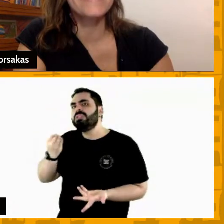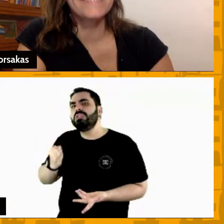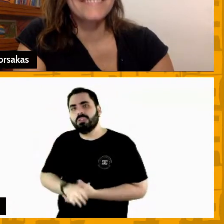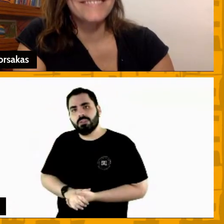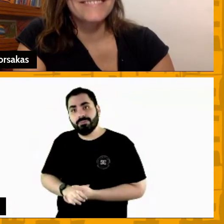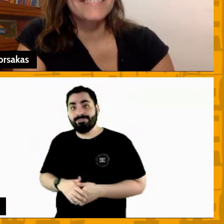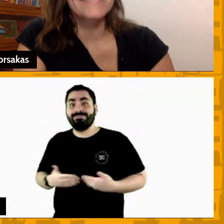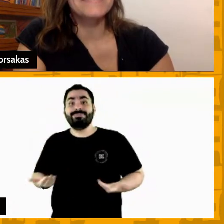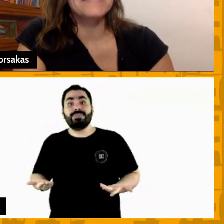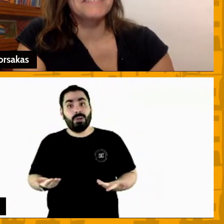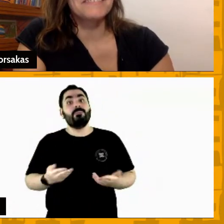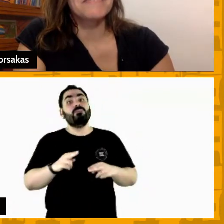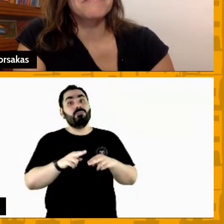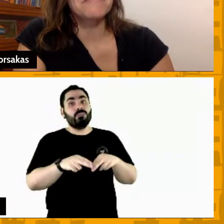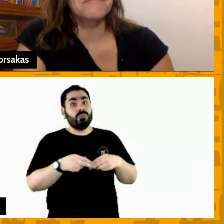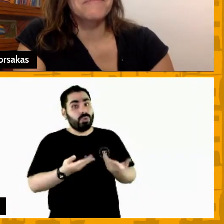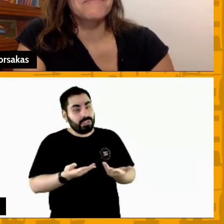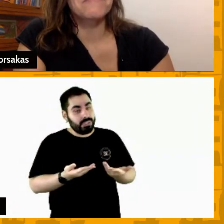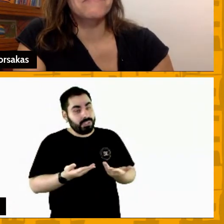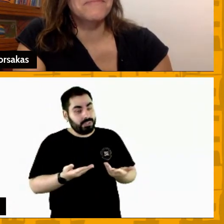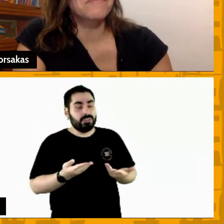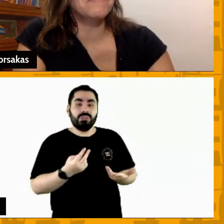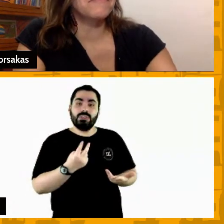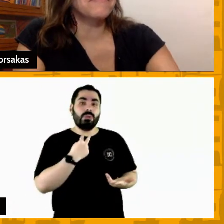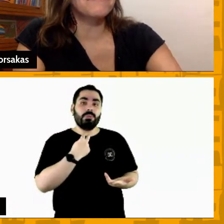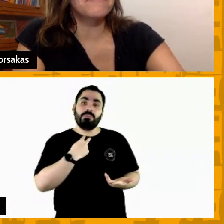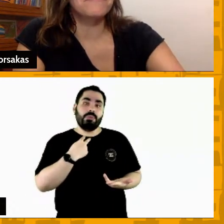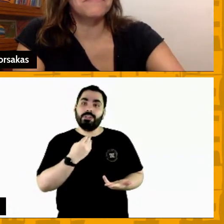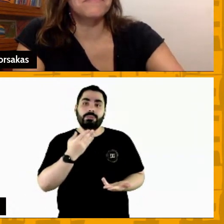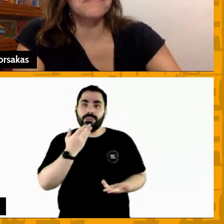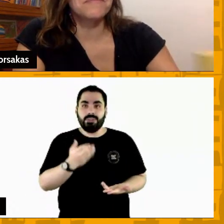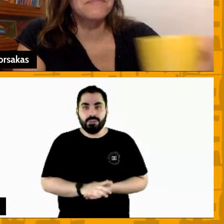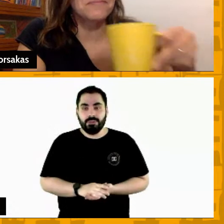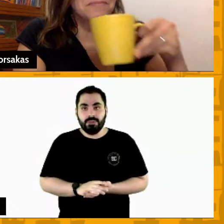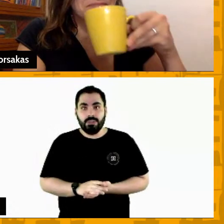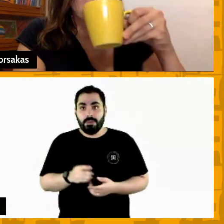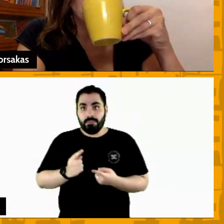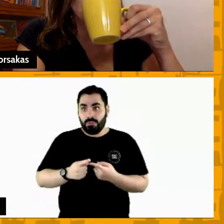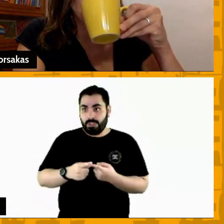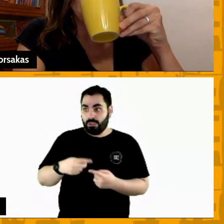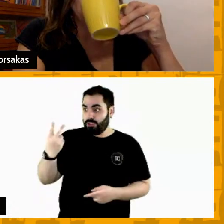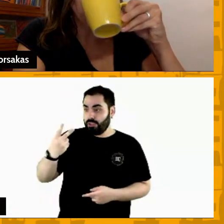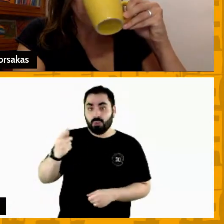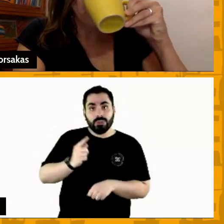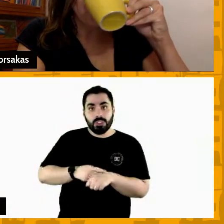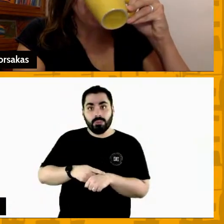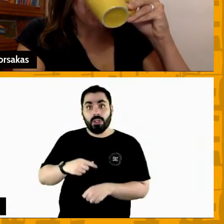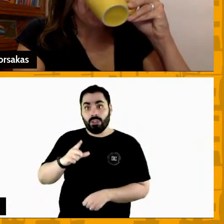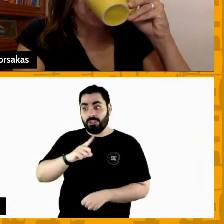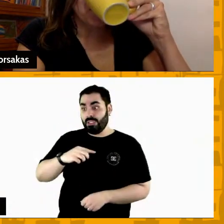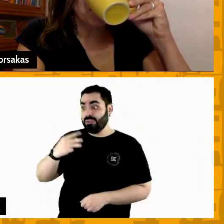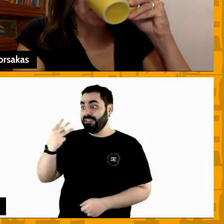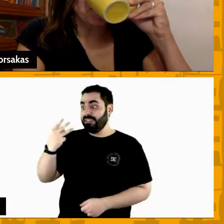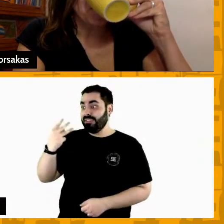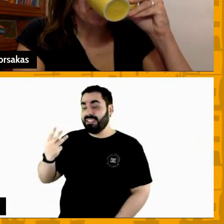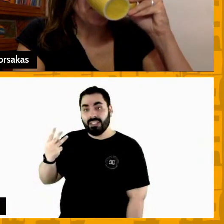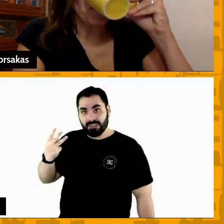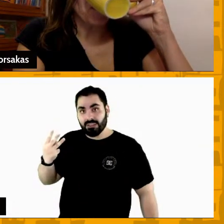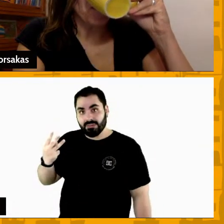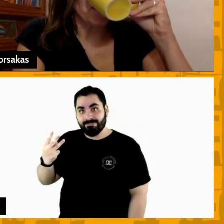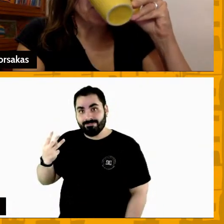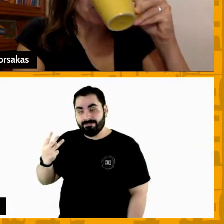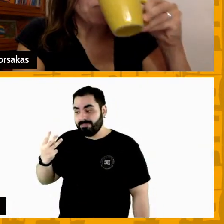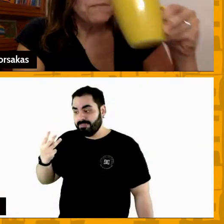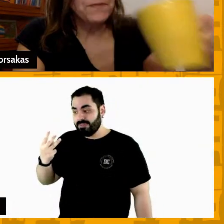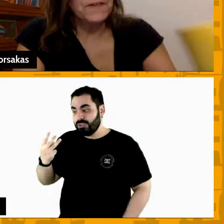eu tenho por exemplo no segundo tempo eu tenho três tempos para pedir e um dos tempos eu posso pedir até faltando